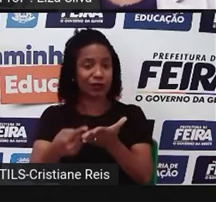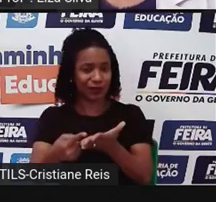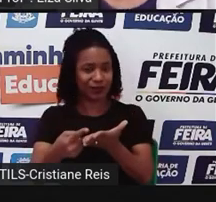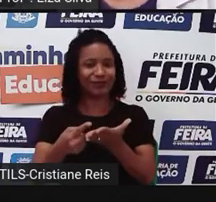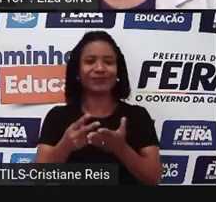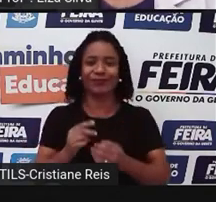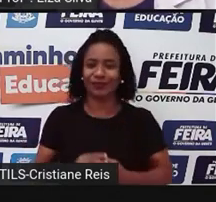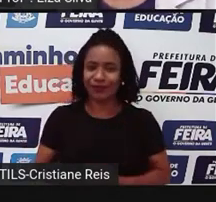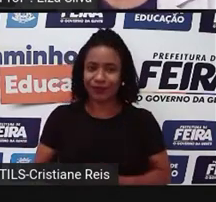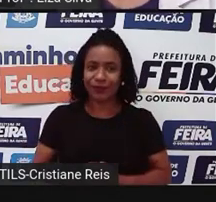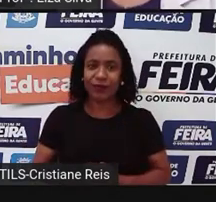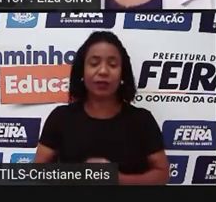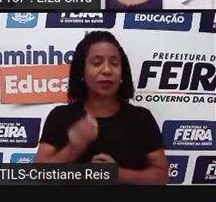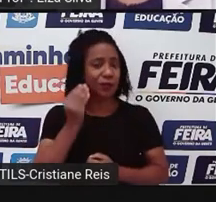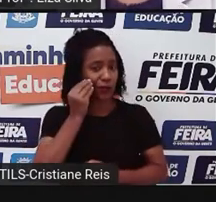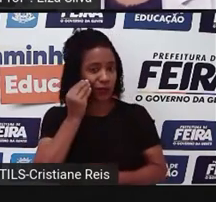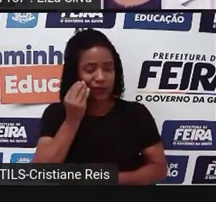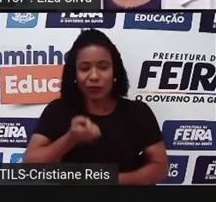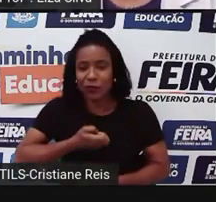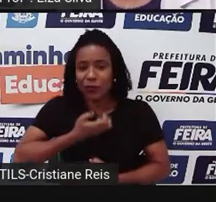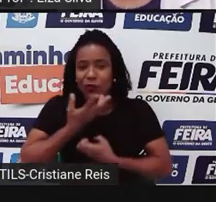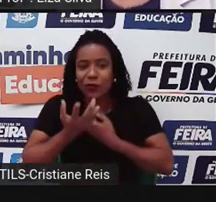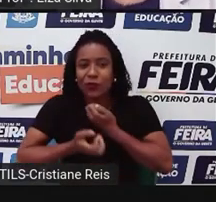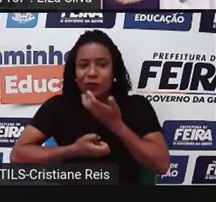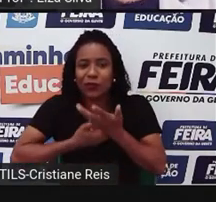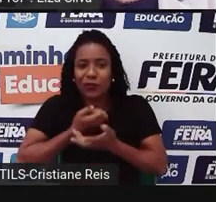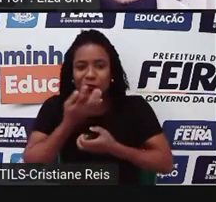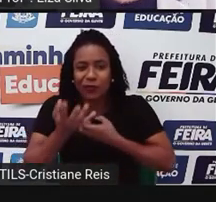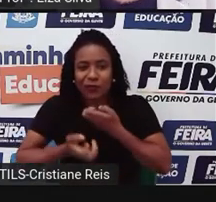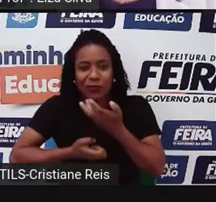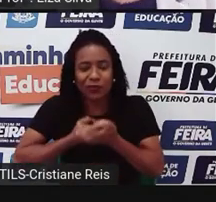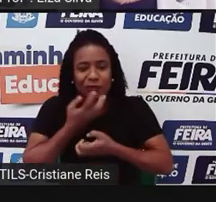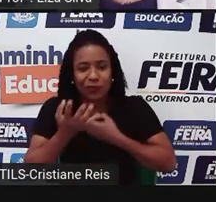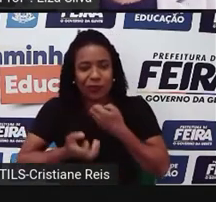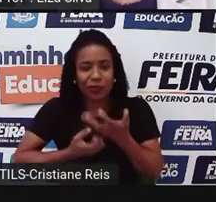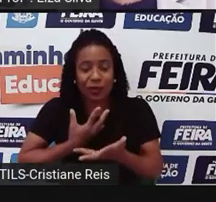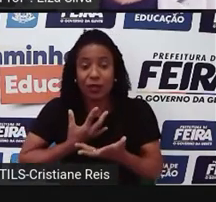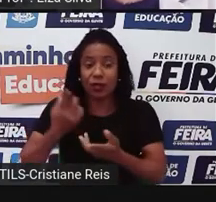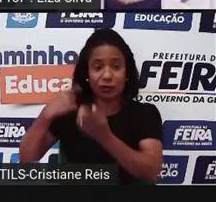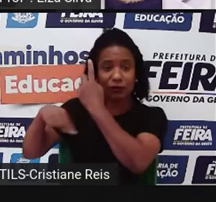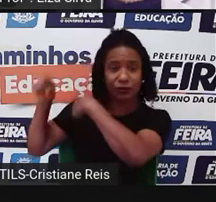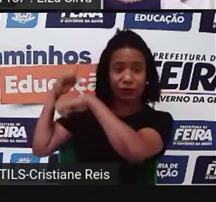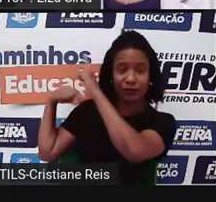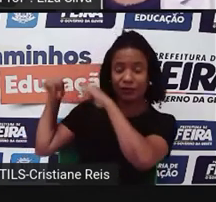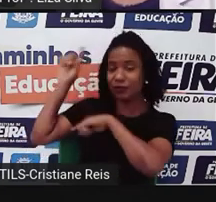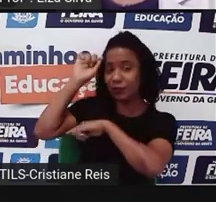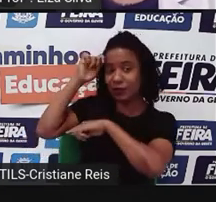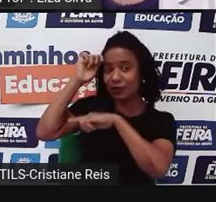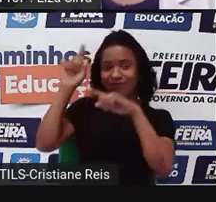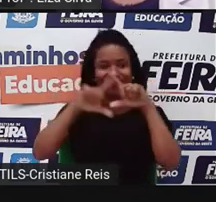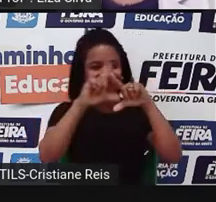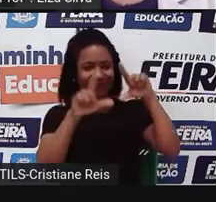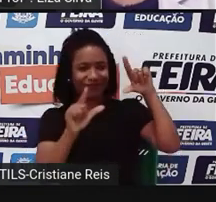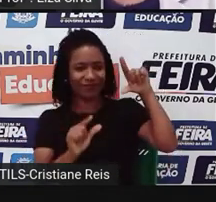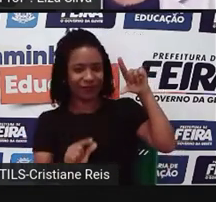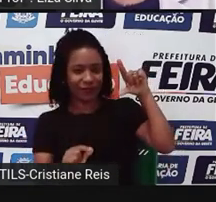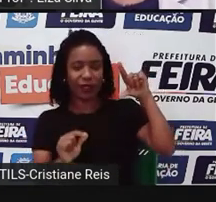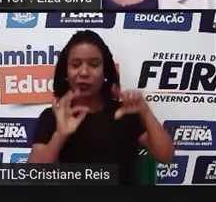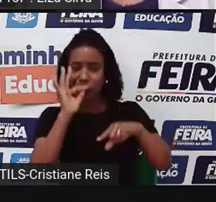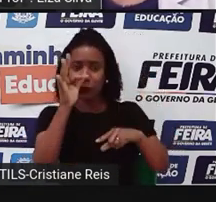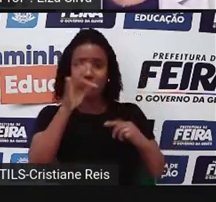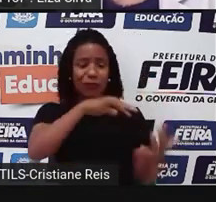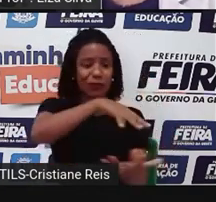momento que o eu lírico expressa orgulho dos ancestrais negros e a esperança de um mundo sem